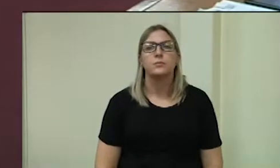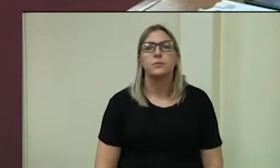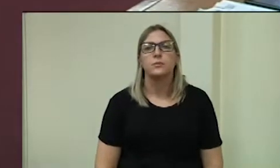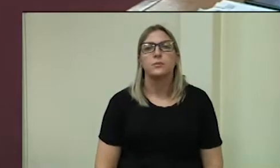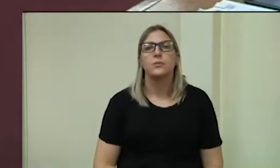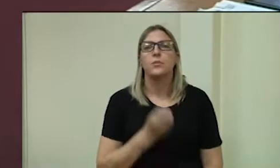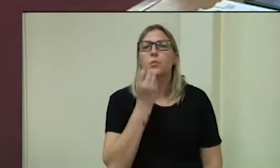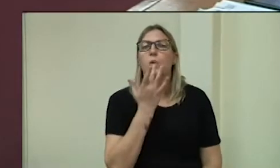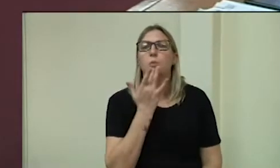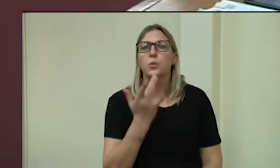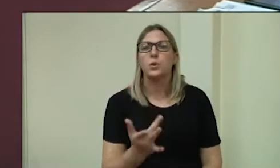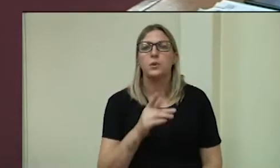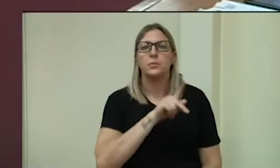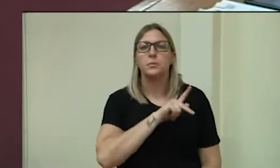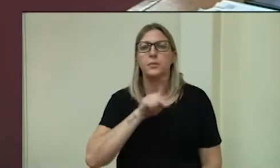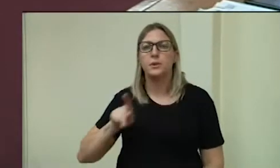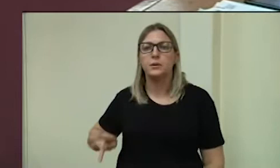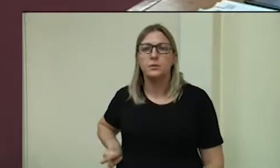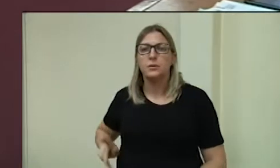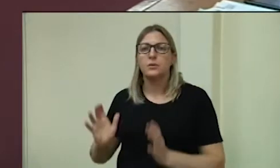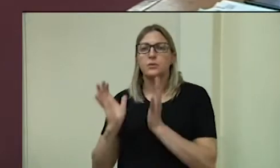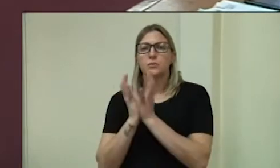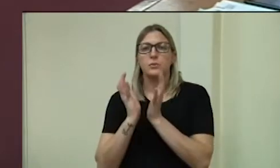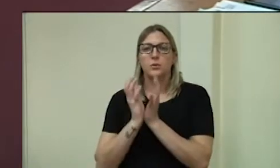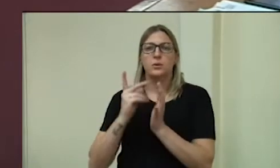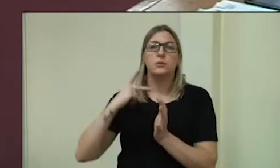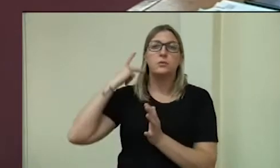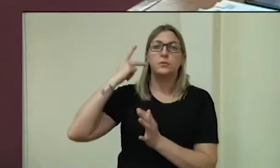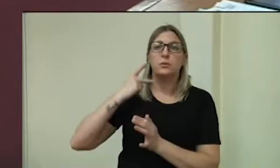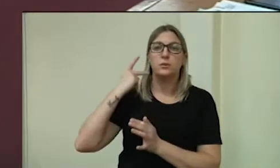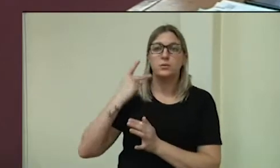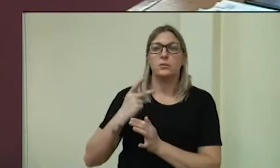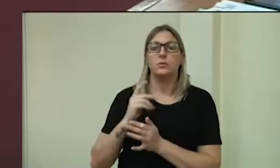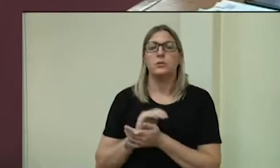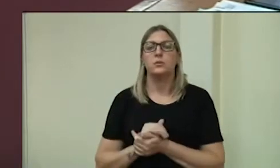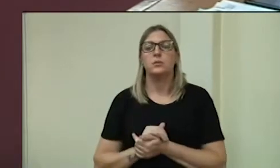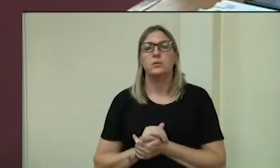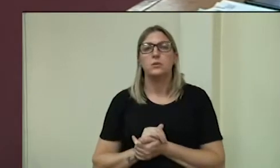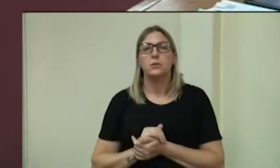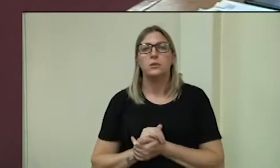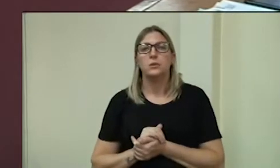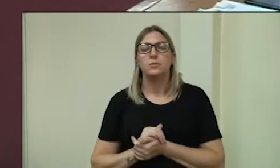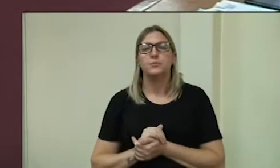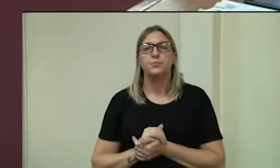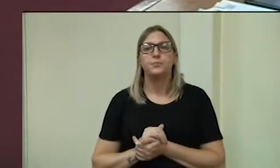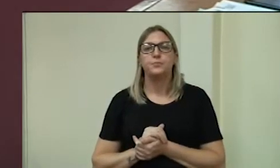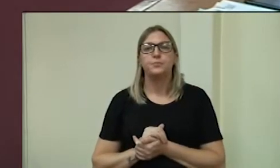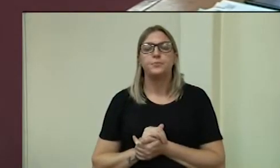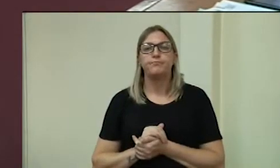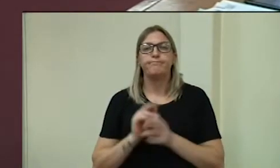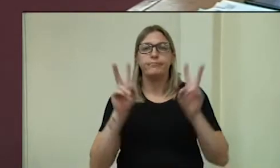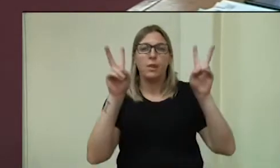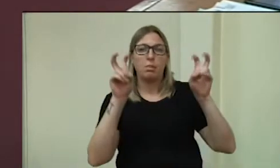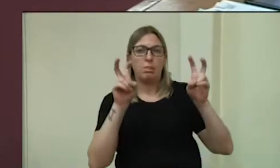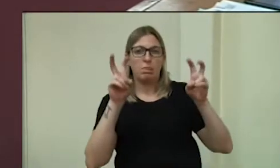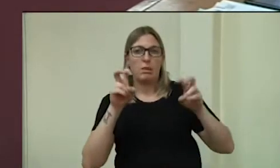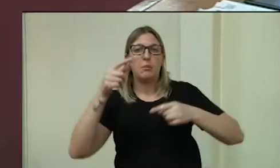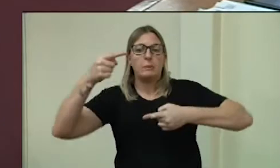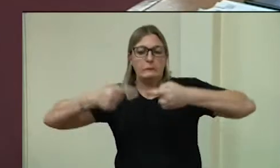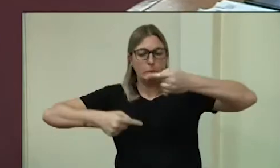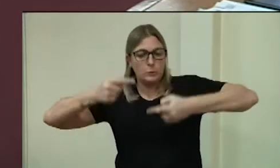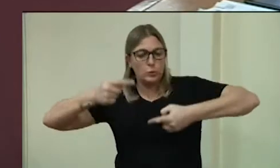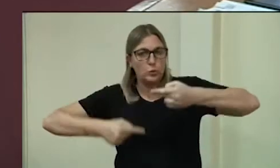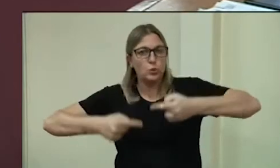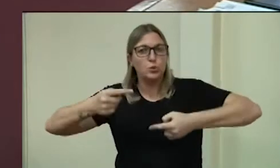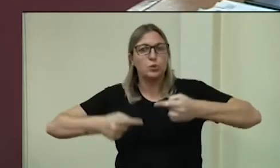Boa tarde, senhora presidente, nobres colegas vereadores e vereadoras. Tendo em vista que é um tema bastante polêmico, essa